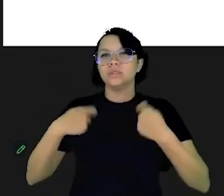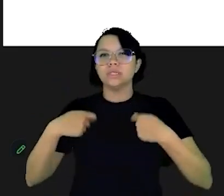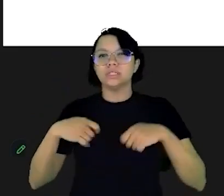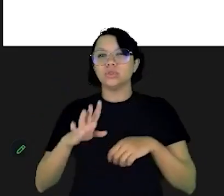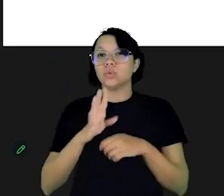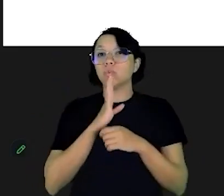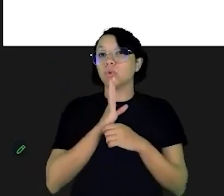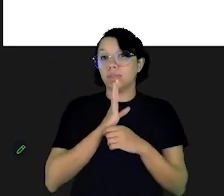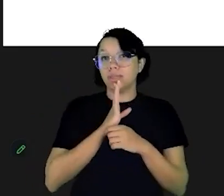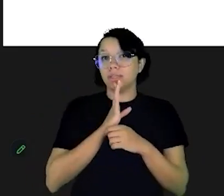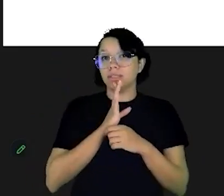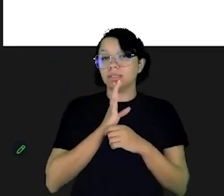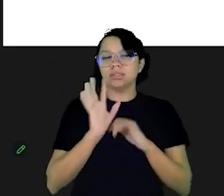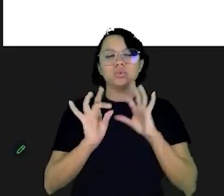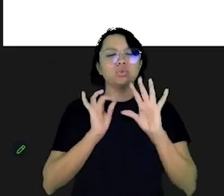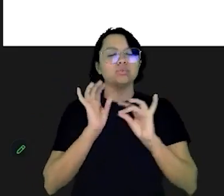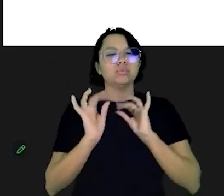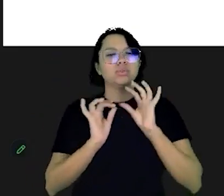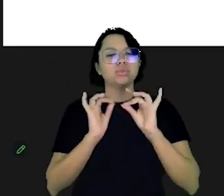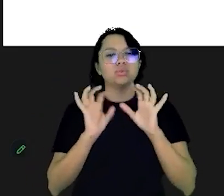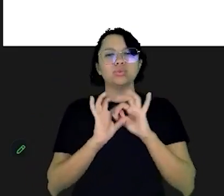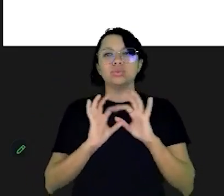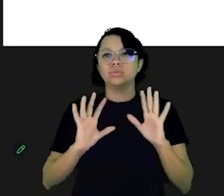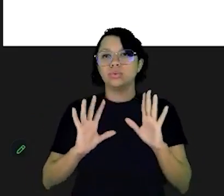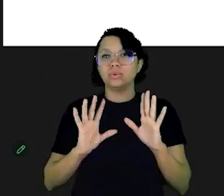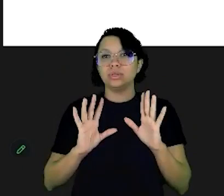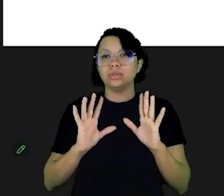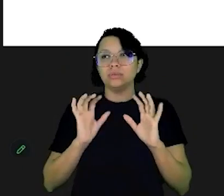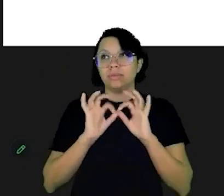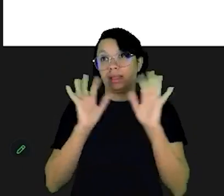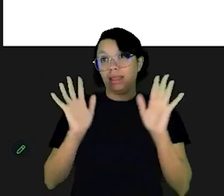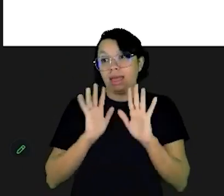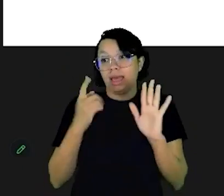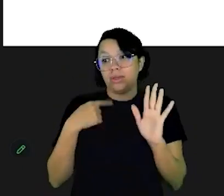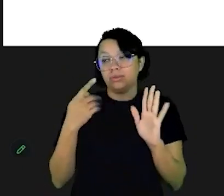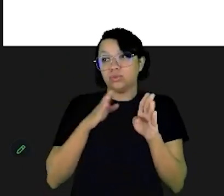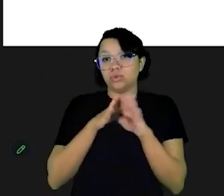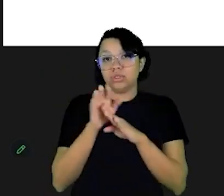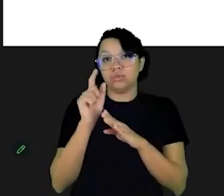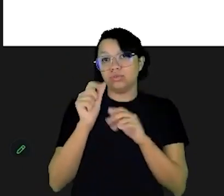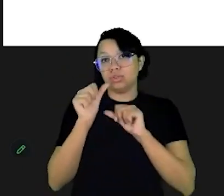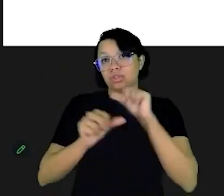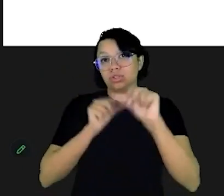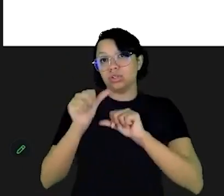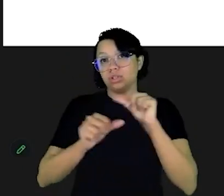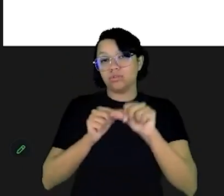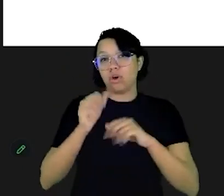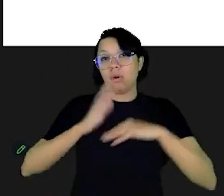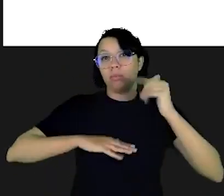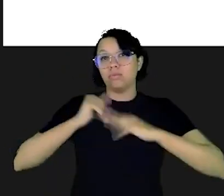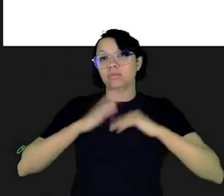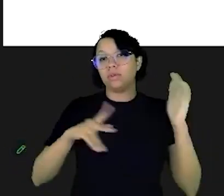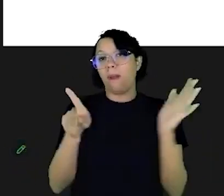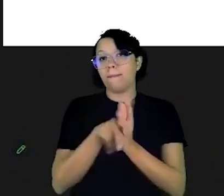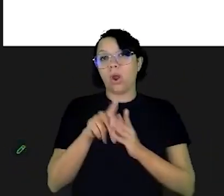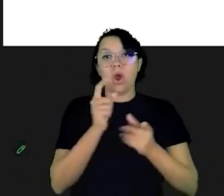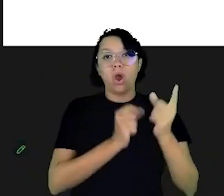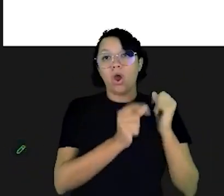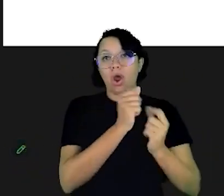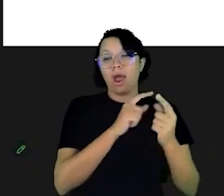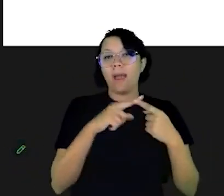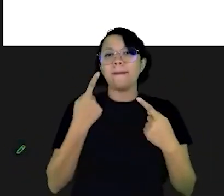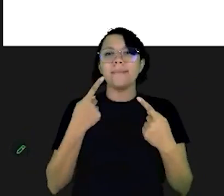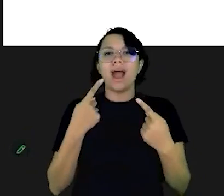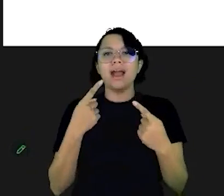necessidades e nos seus desejos. Conheça as opções disponíveis. É claro que a gente não está sugerindo que você se torne